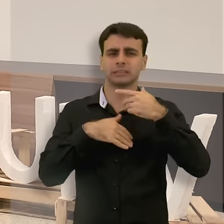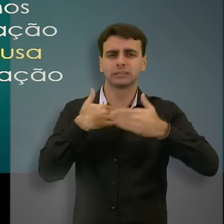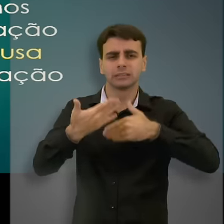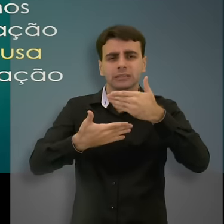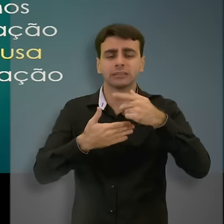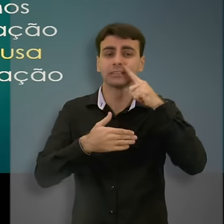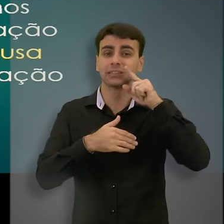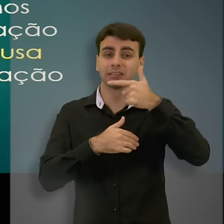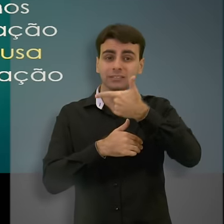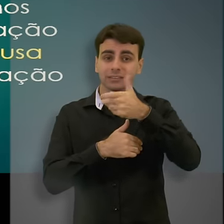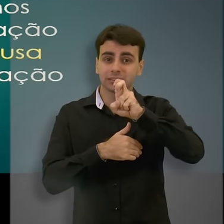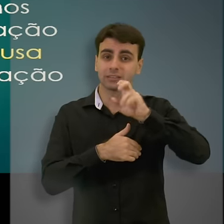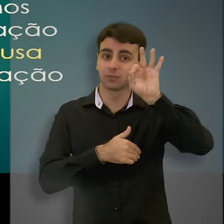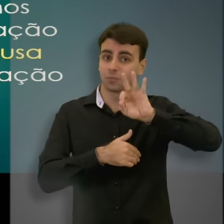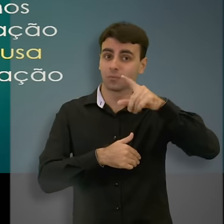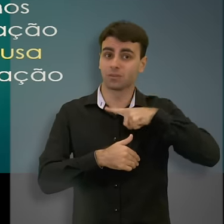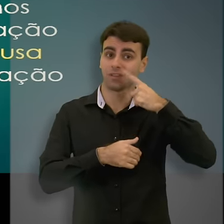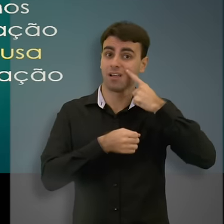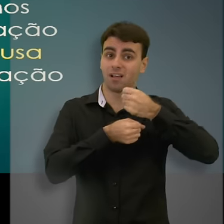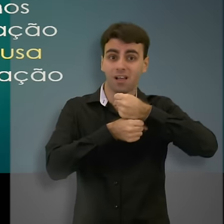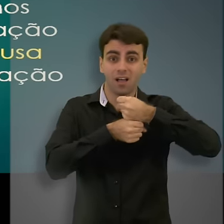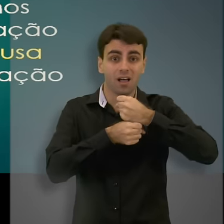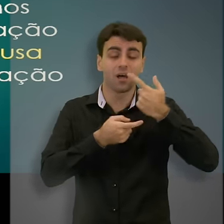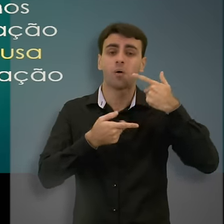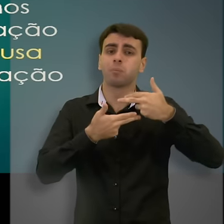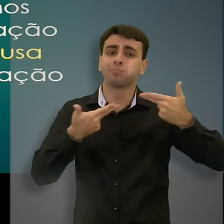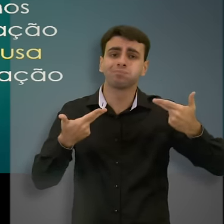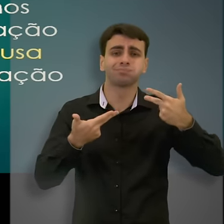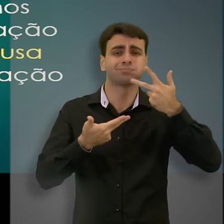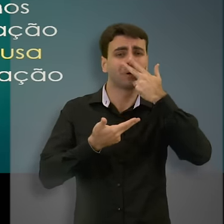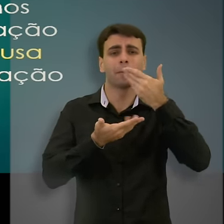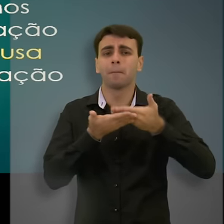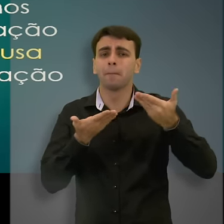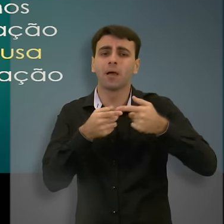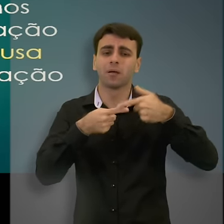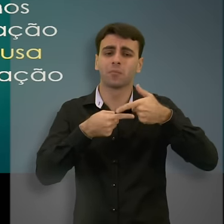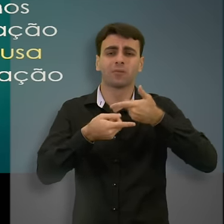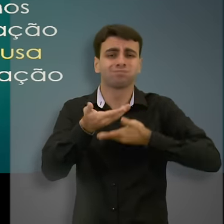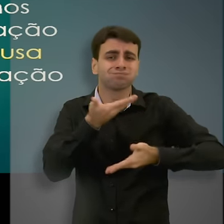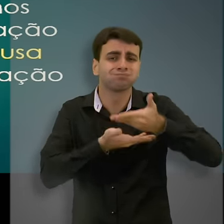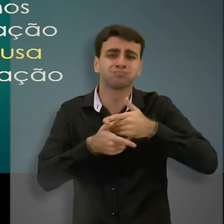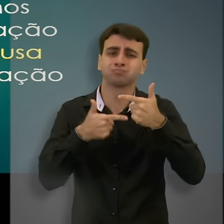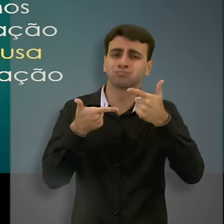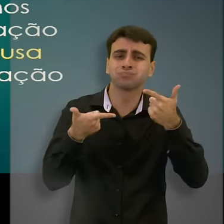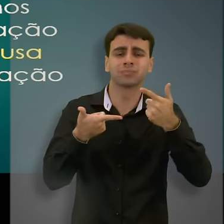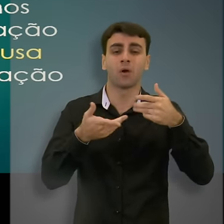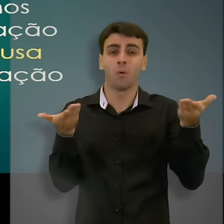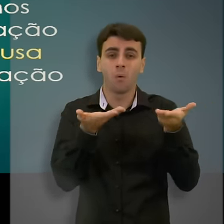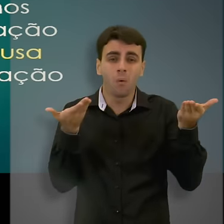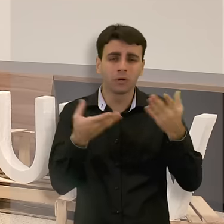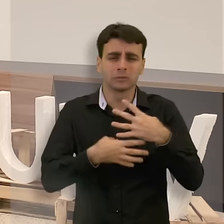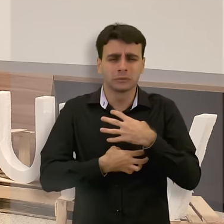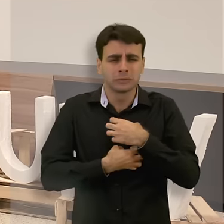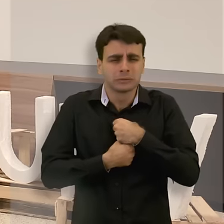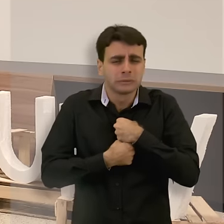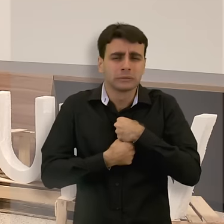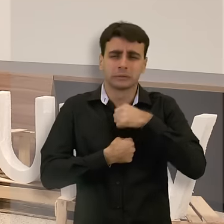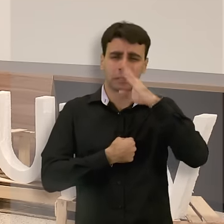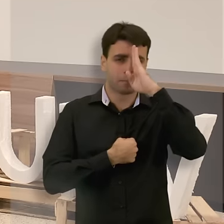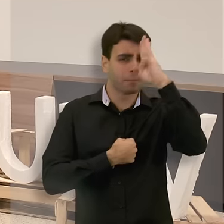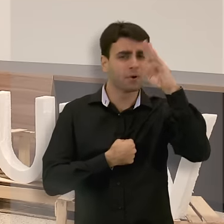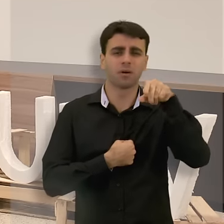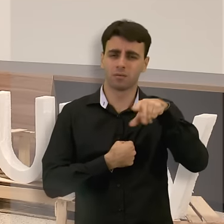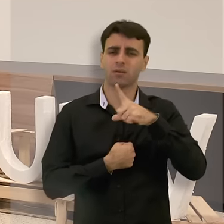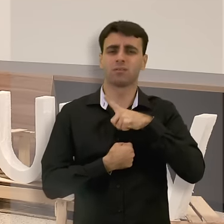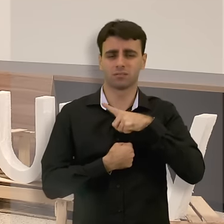quase 25% dos anos perdidos por incapacidade na população mundial. Hoje, a depressão já é a principal